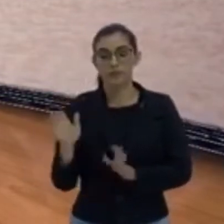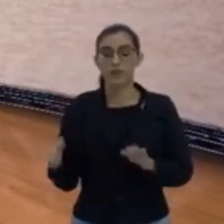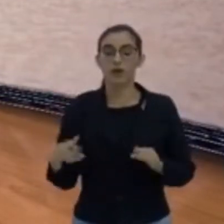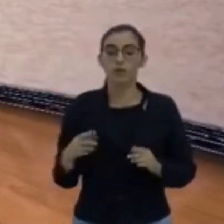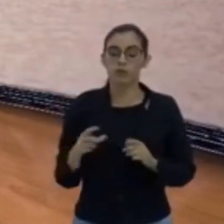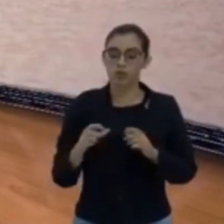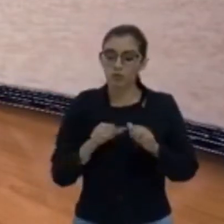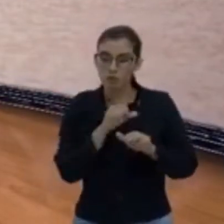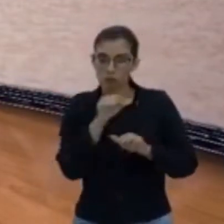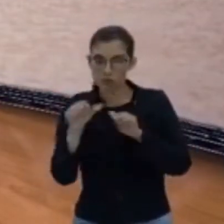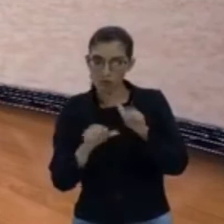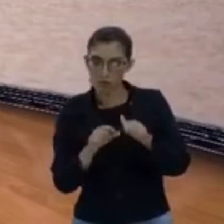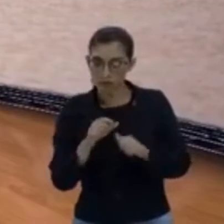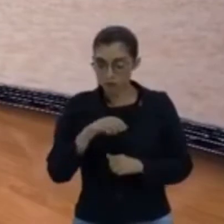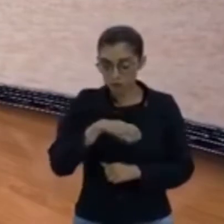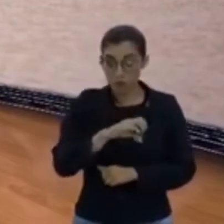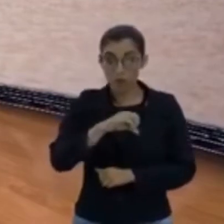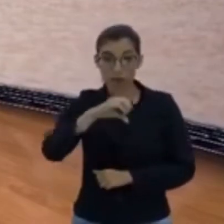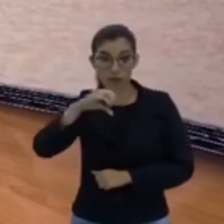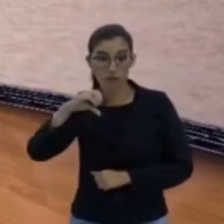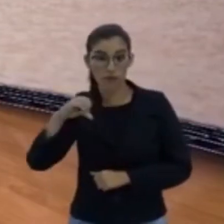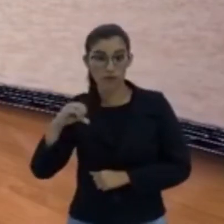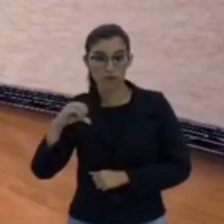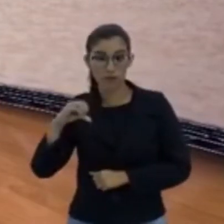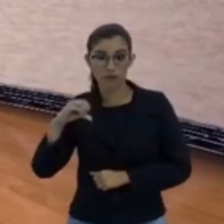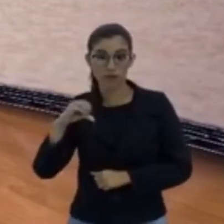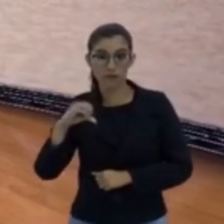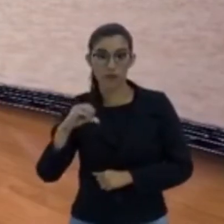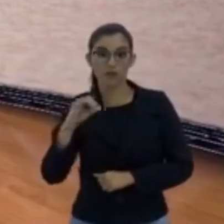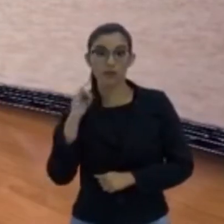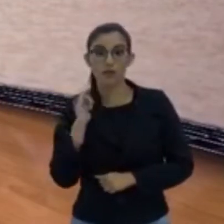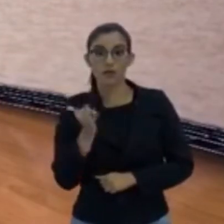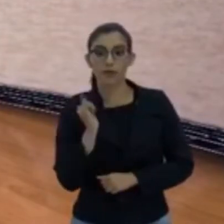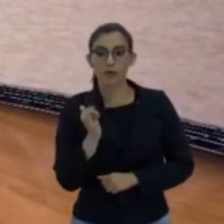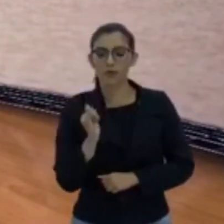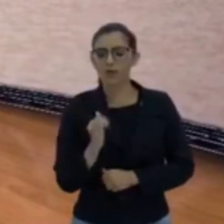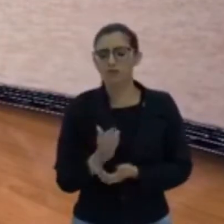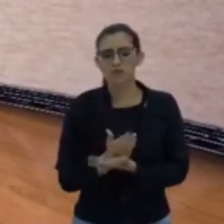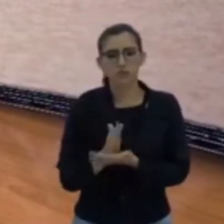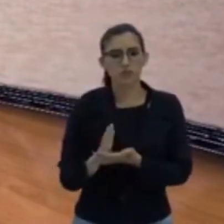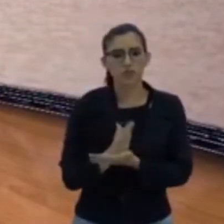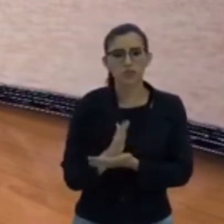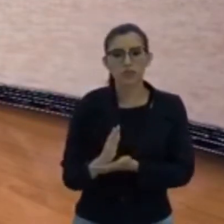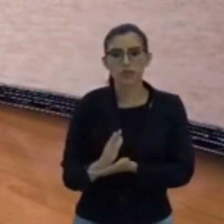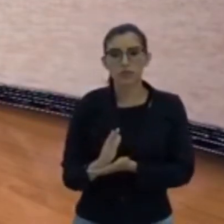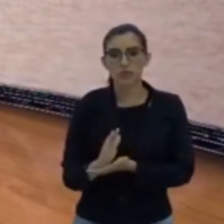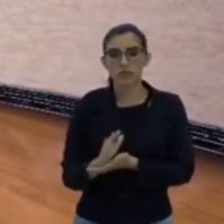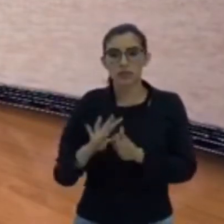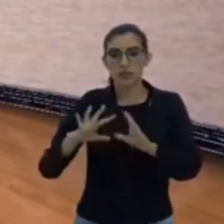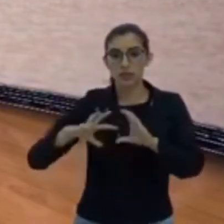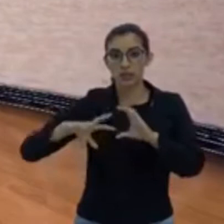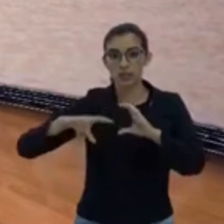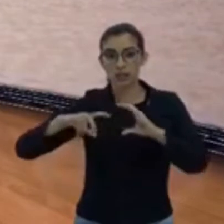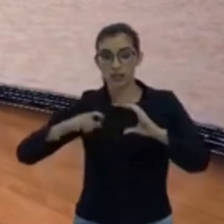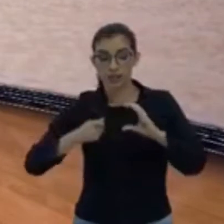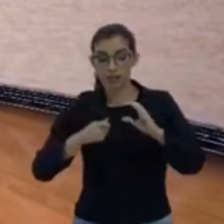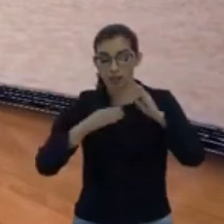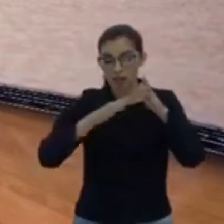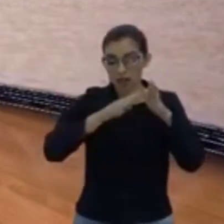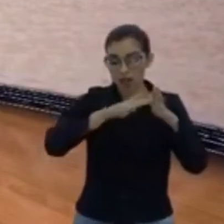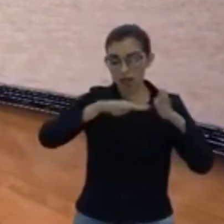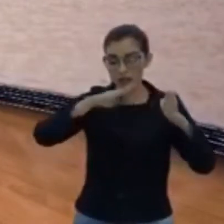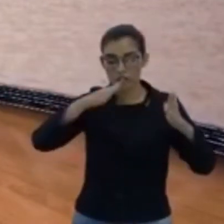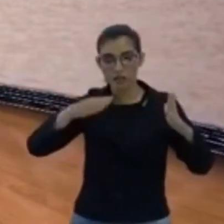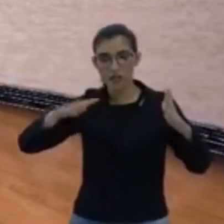outro, que é a 99. Aí vai te dar, vai falar alguma coisa, aquilo está falando características da onda que está